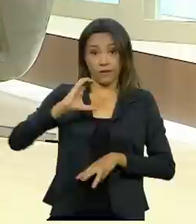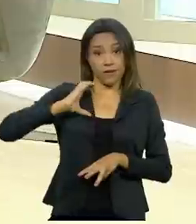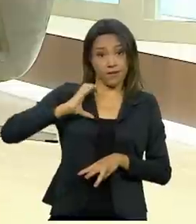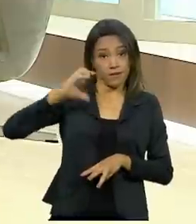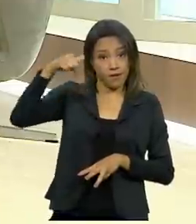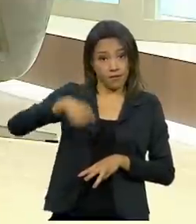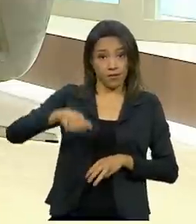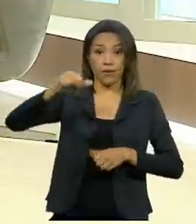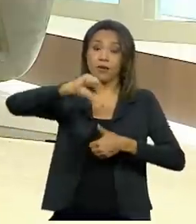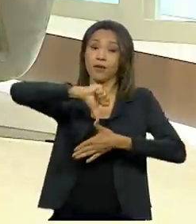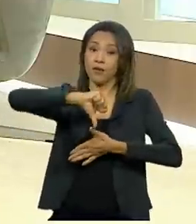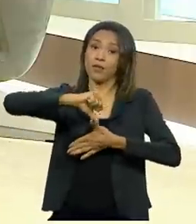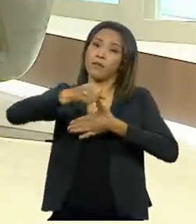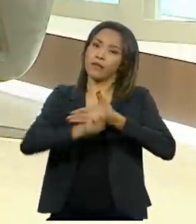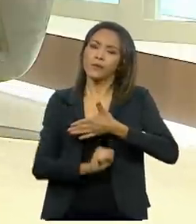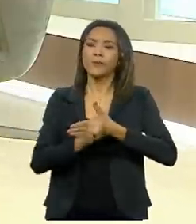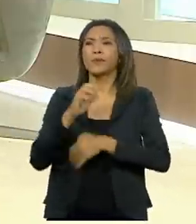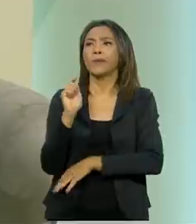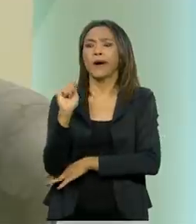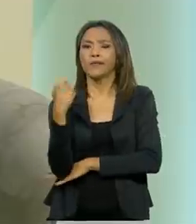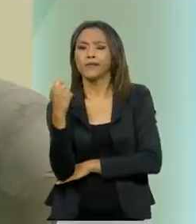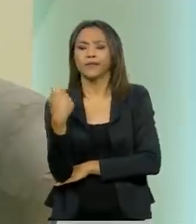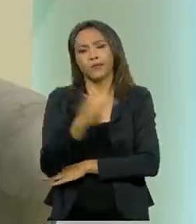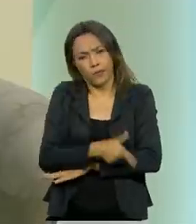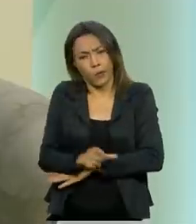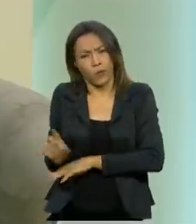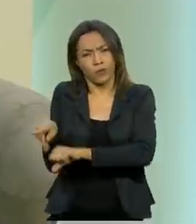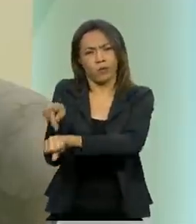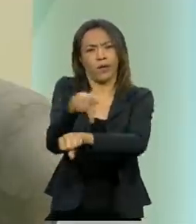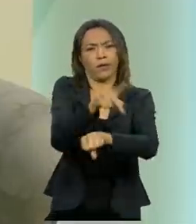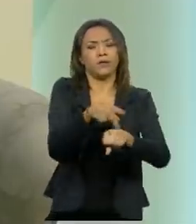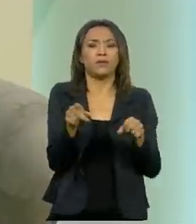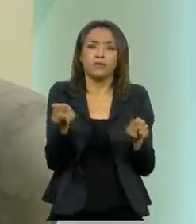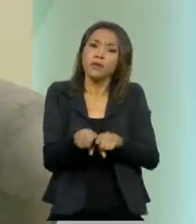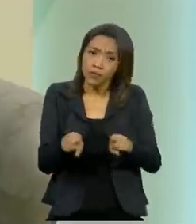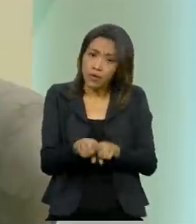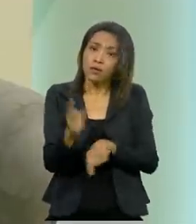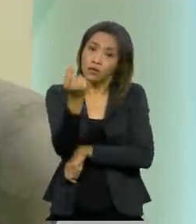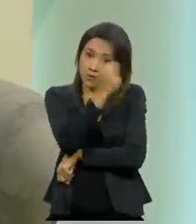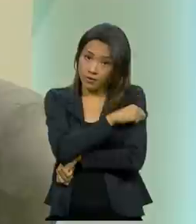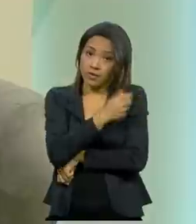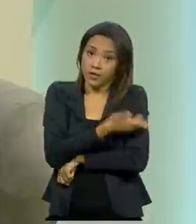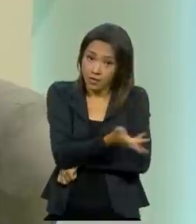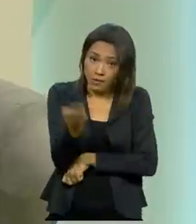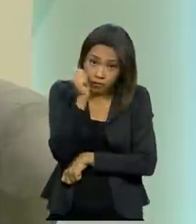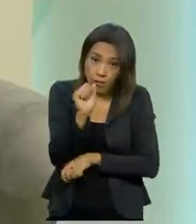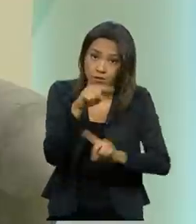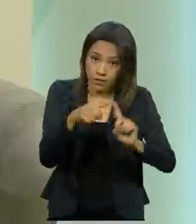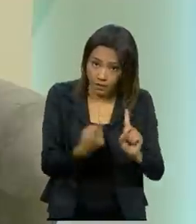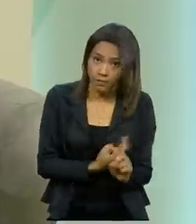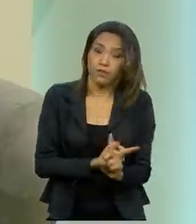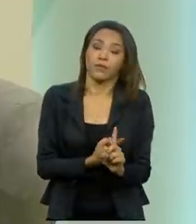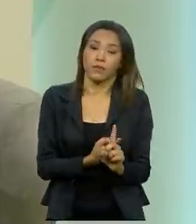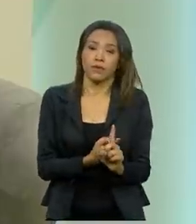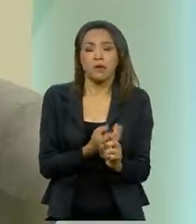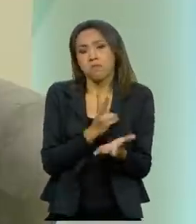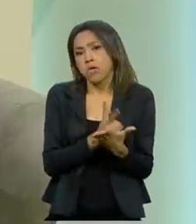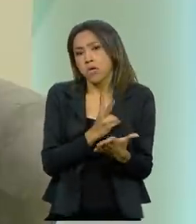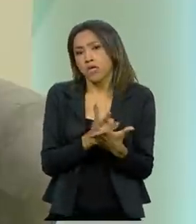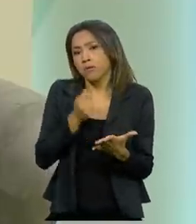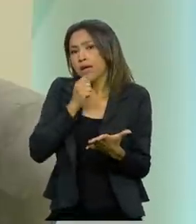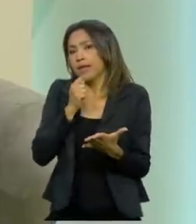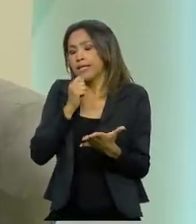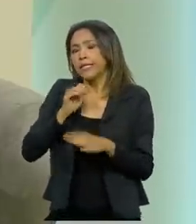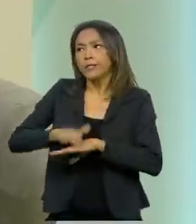aqui na América do Sul, a Argentina e outros países também estão vacinando as gestantes, mesmo sem haver uma posição